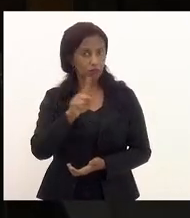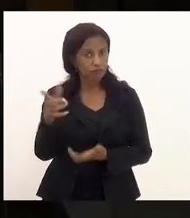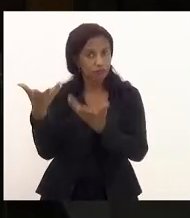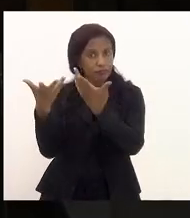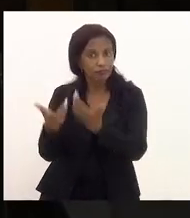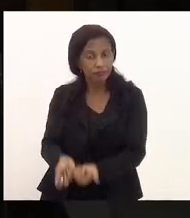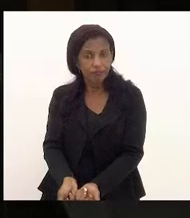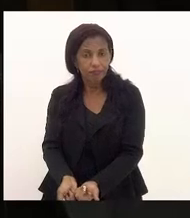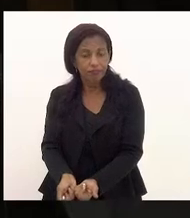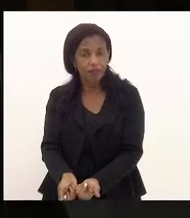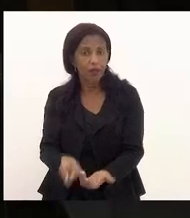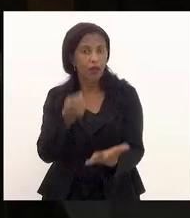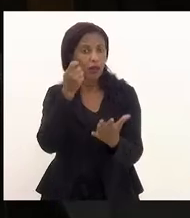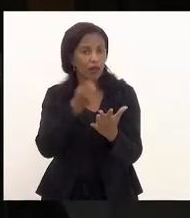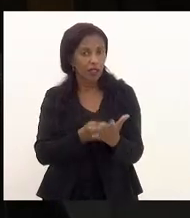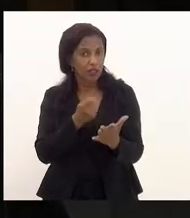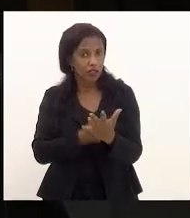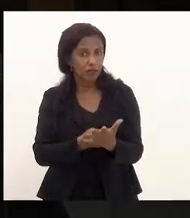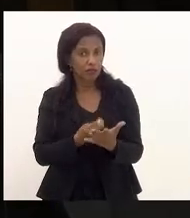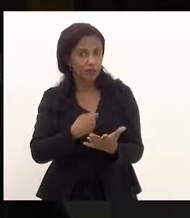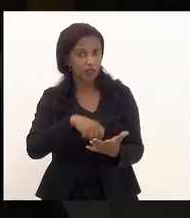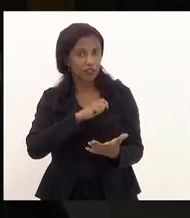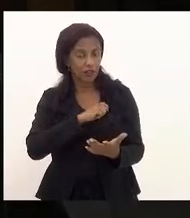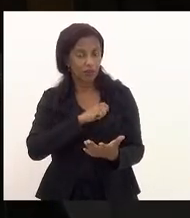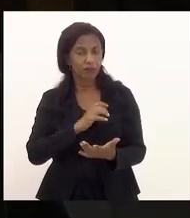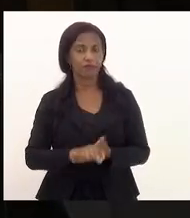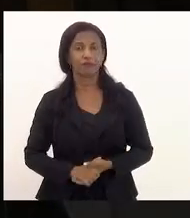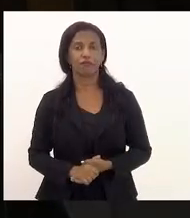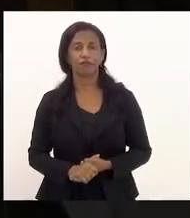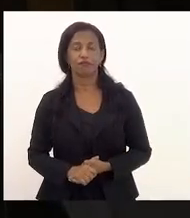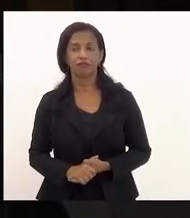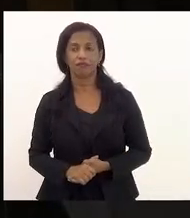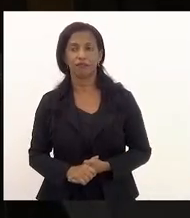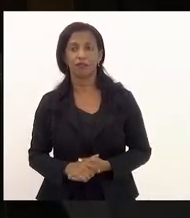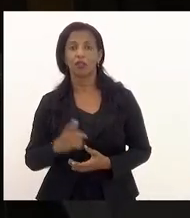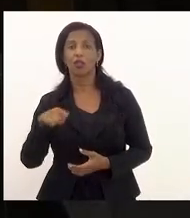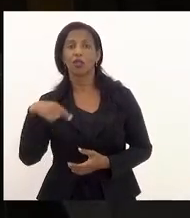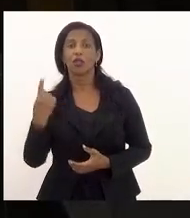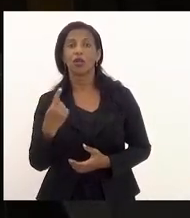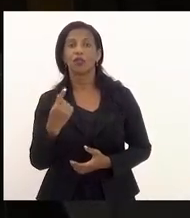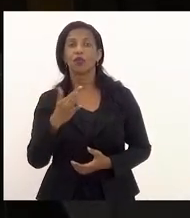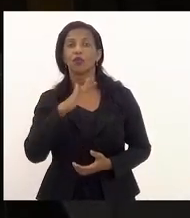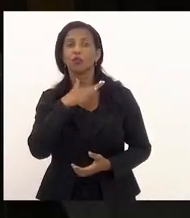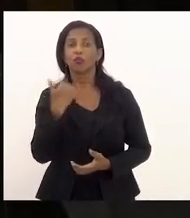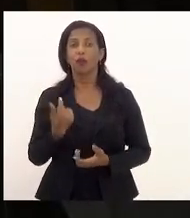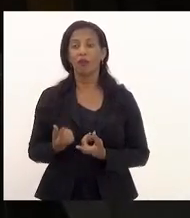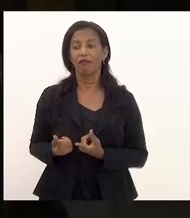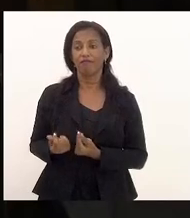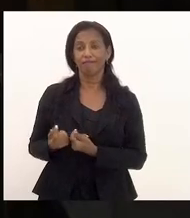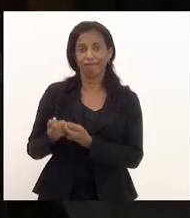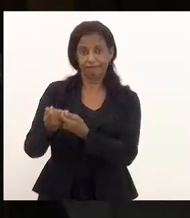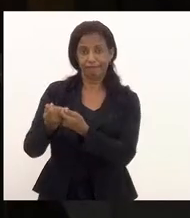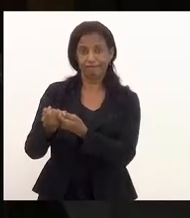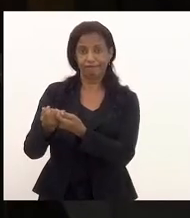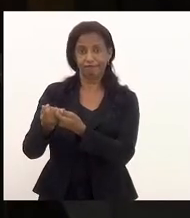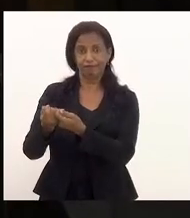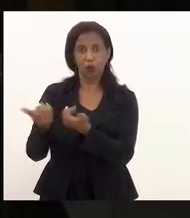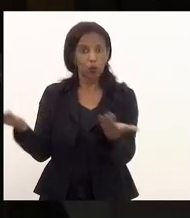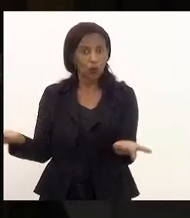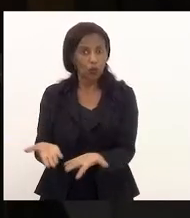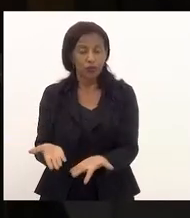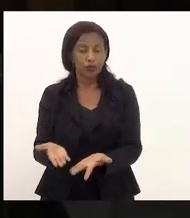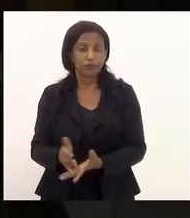ao regime de recuperação fiscal, nós vamos morrer financeiramente hoje,